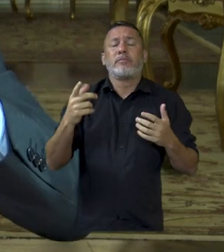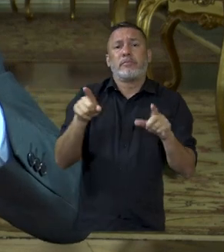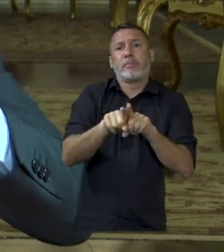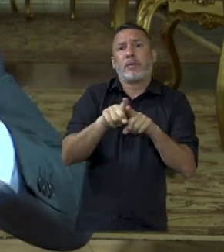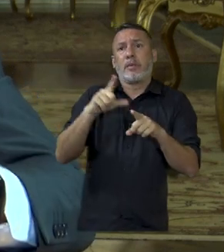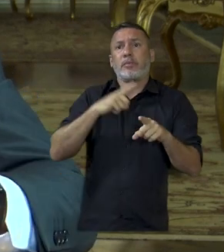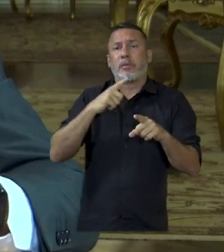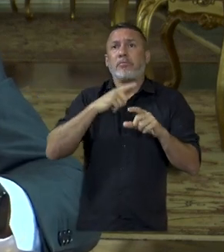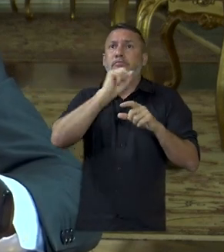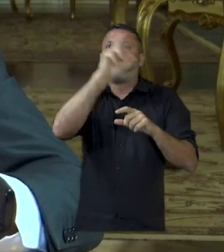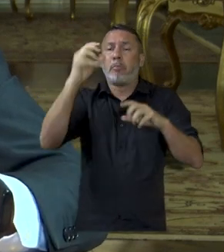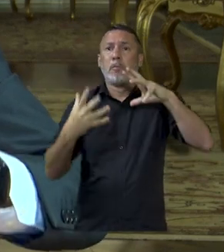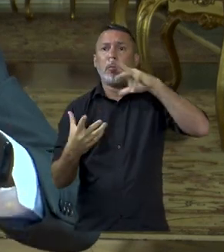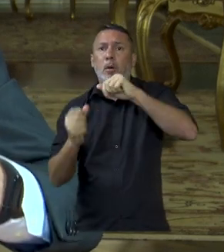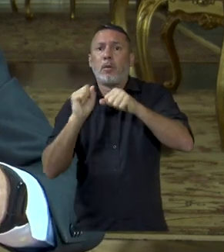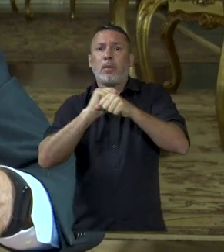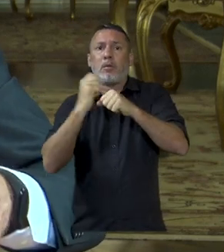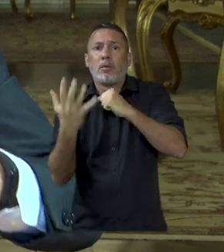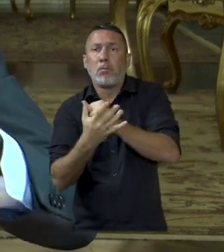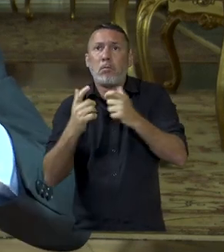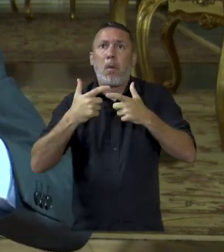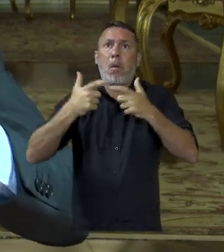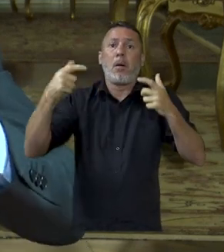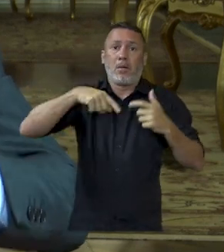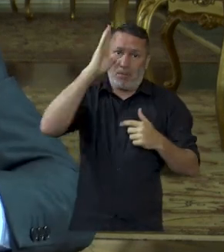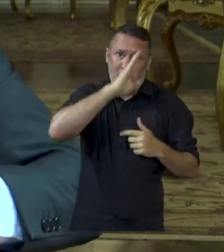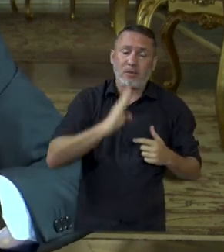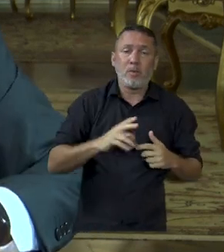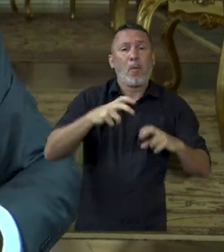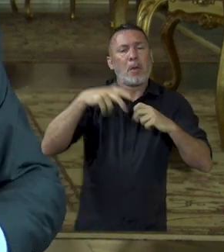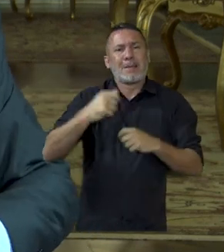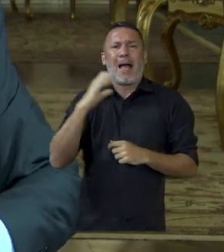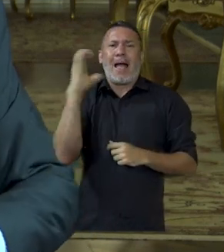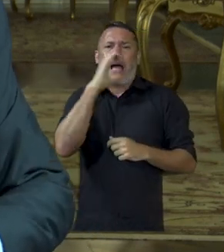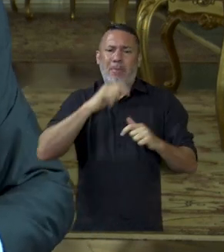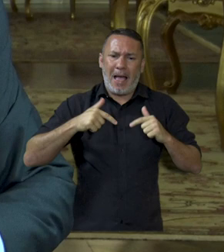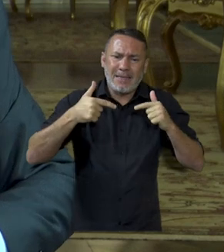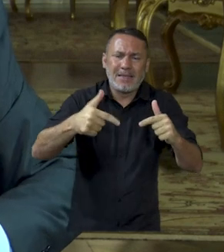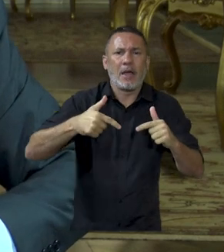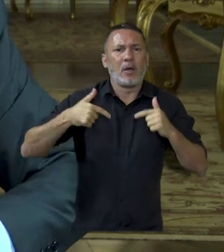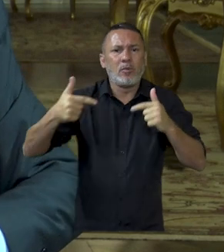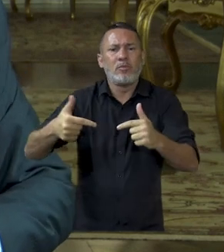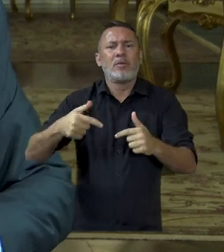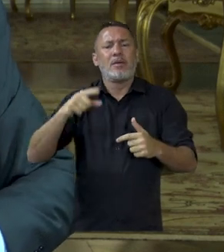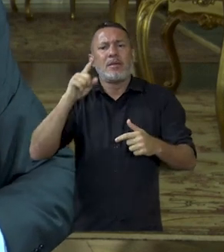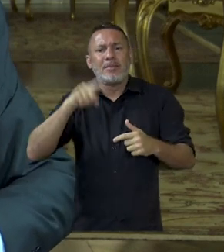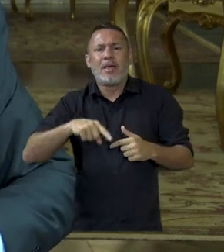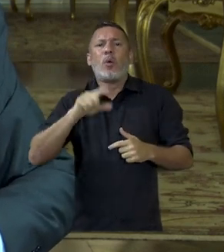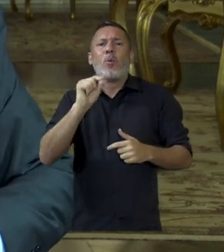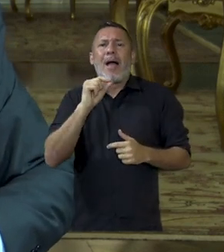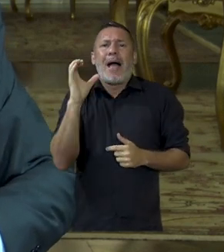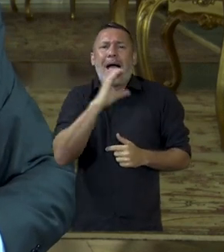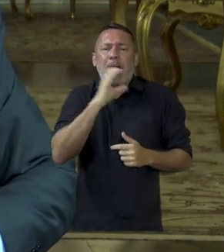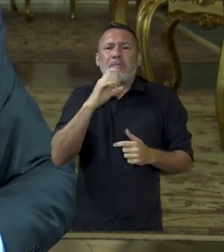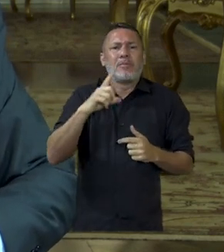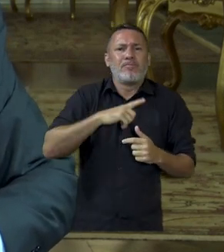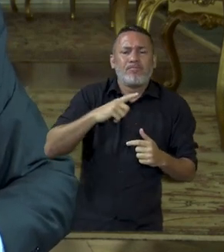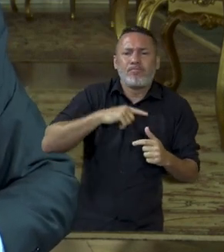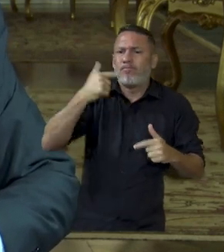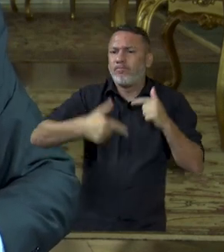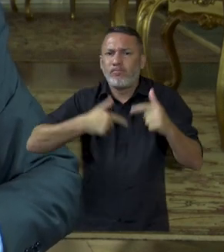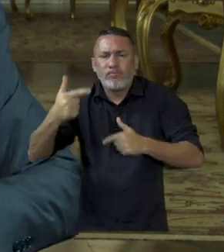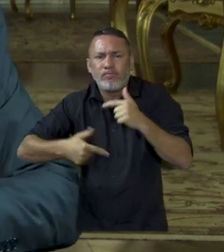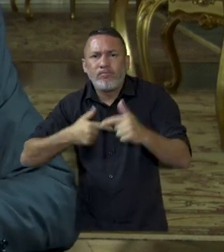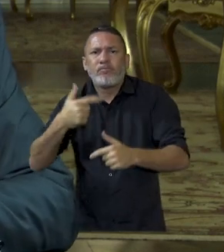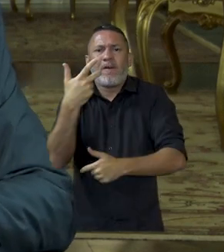Estamos em uma fase crescente da pandemia no mundo e aqui no Brasil também. Então, agilidade, pensar num ritmo e num